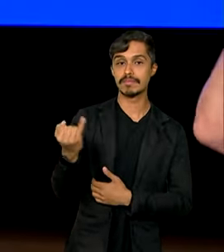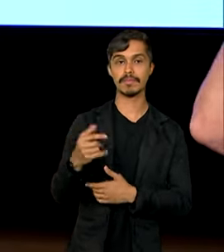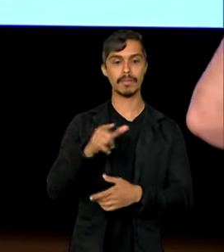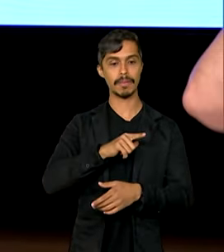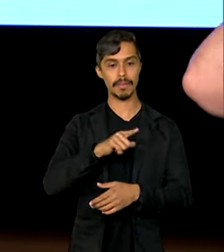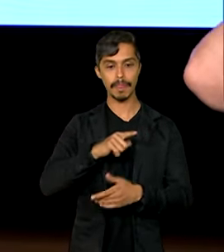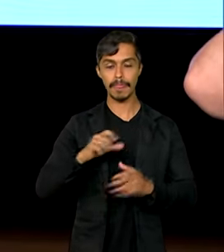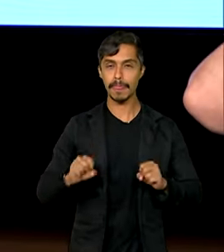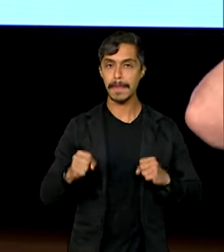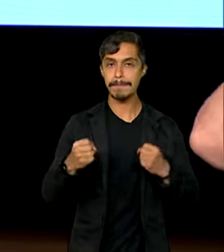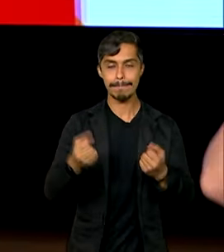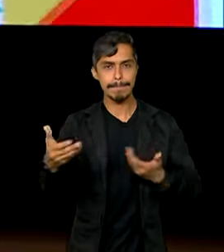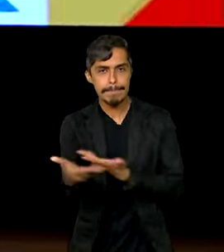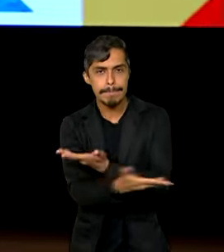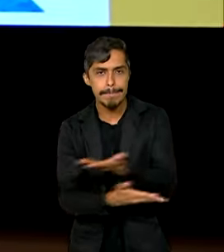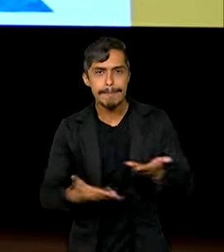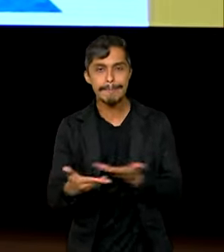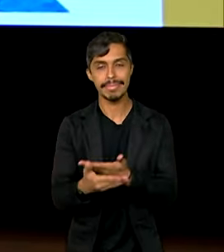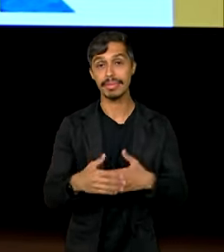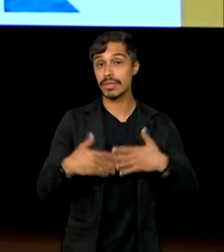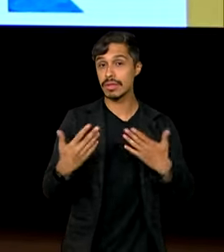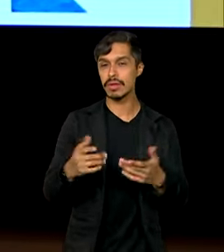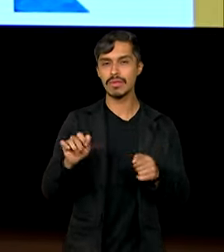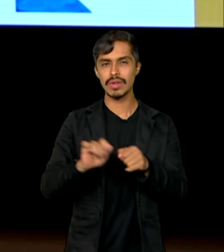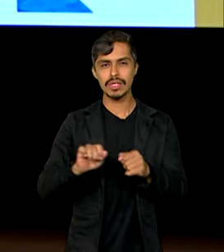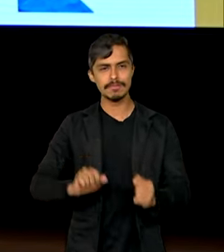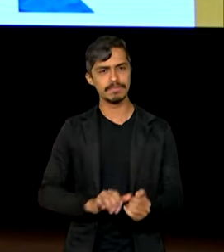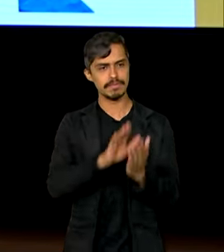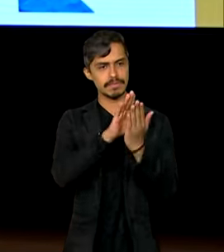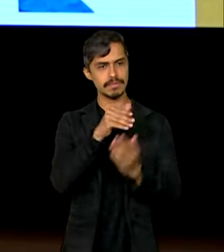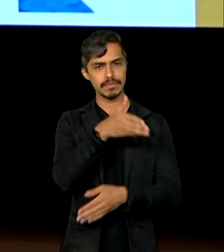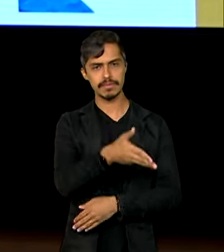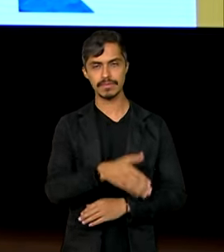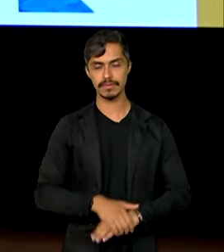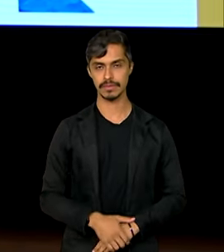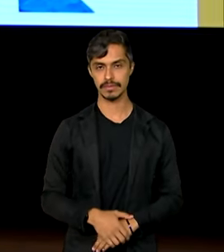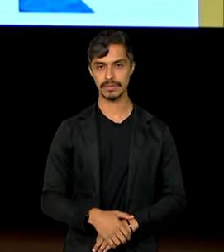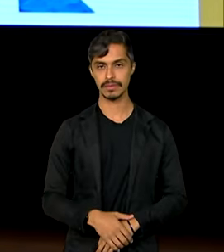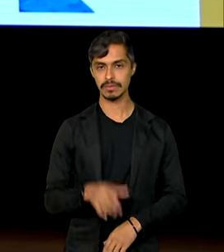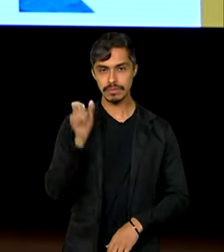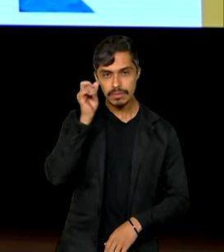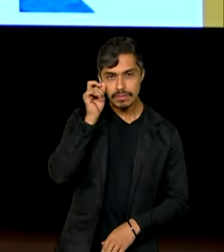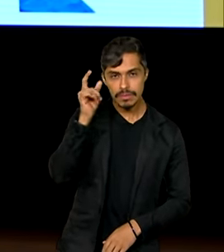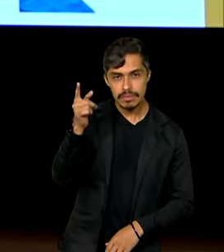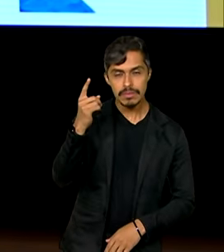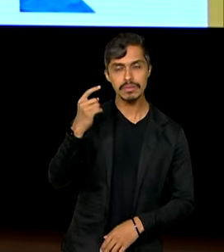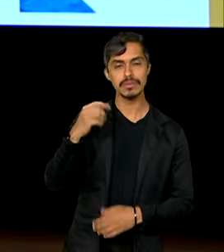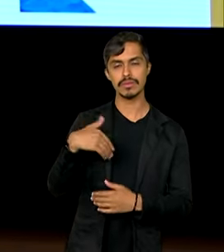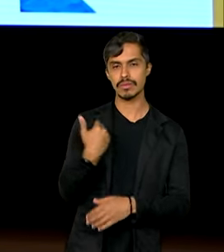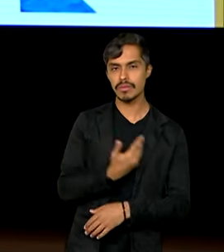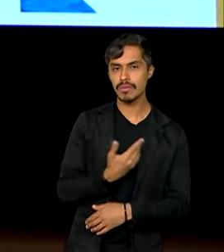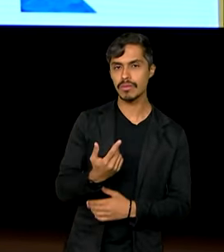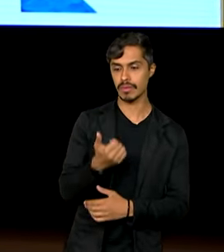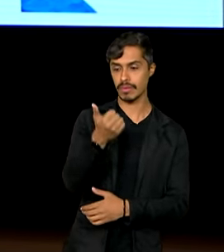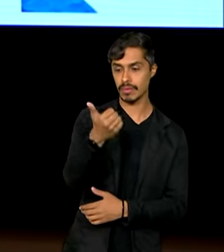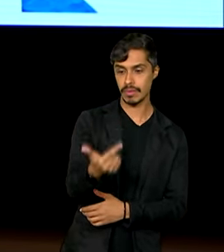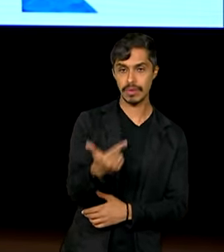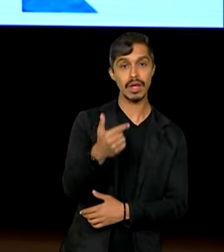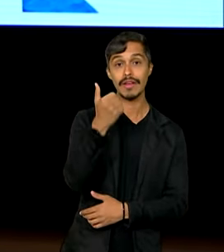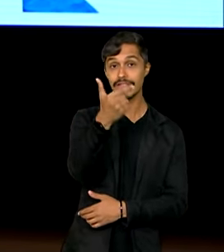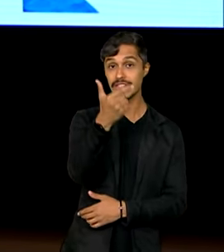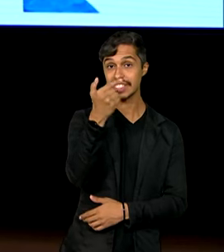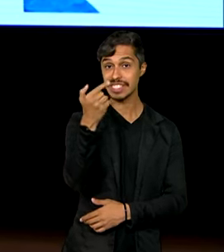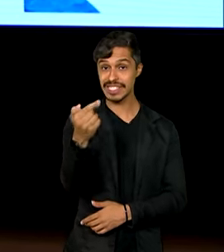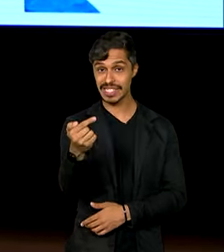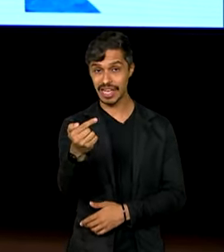articulada para fazer esse enfrentamento. Só para se ter uma ideia, das 27 unidades da federação,